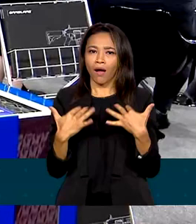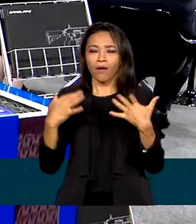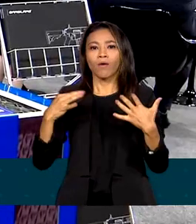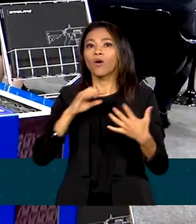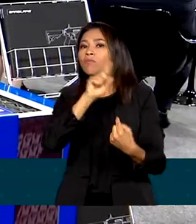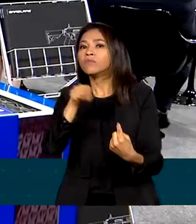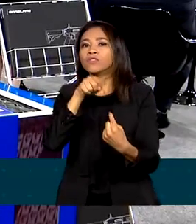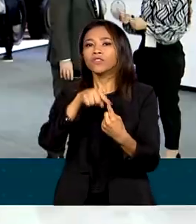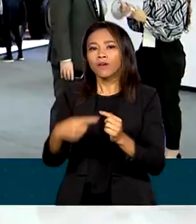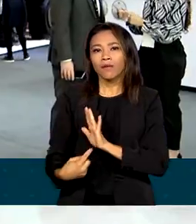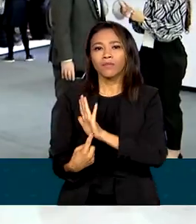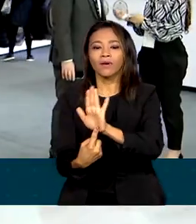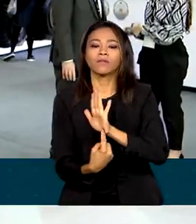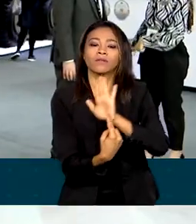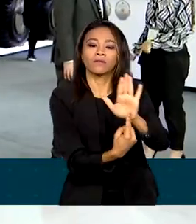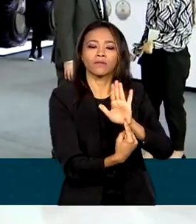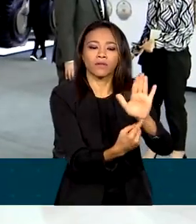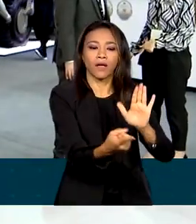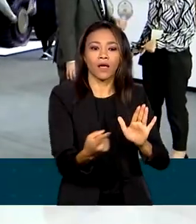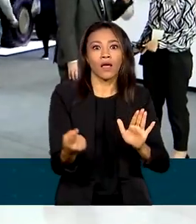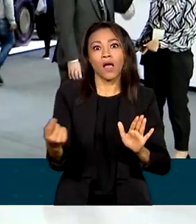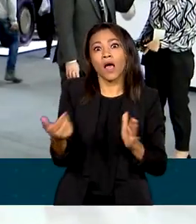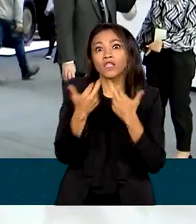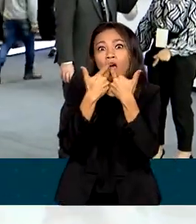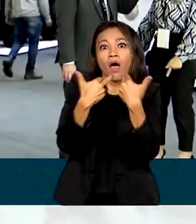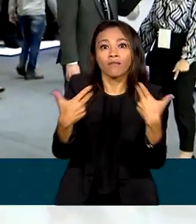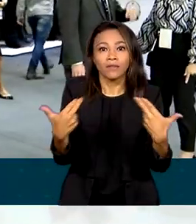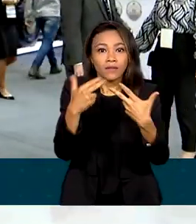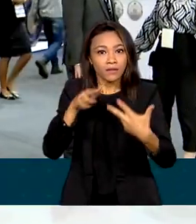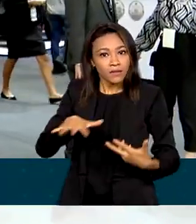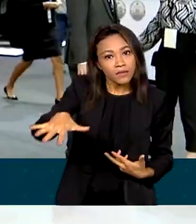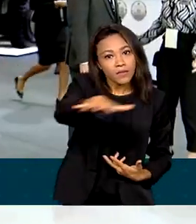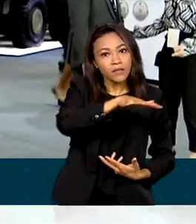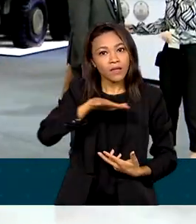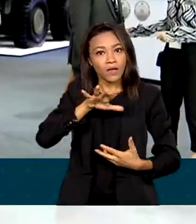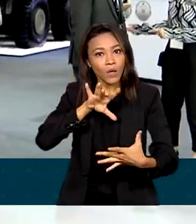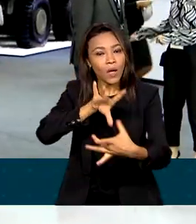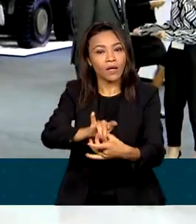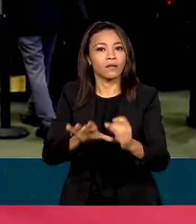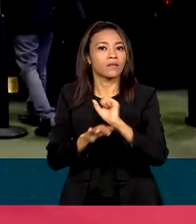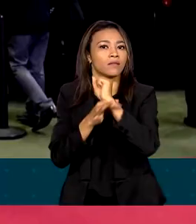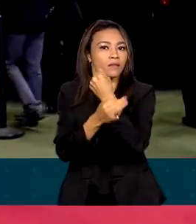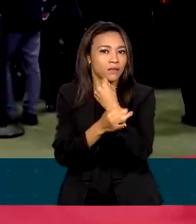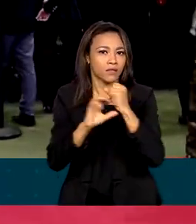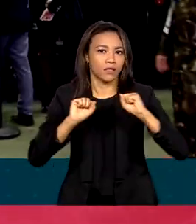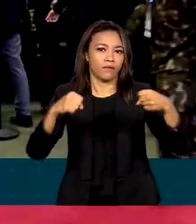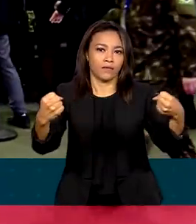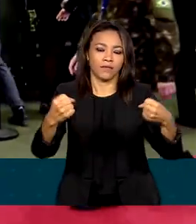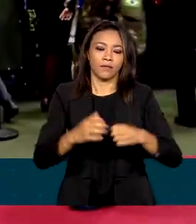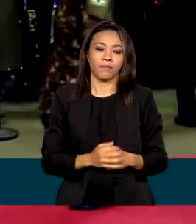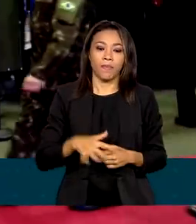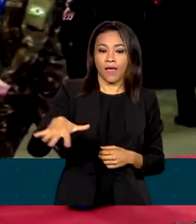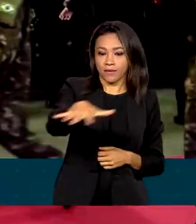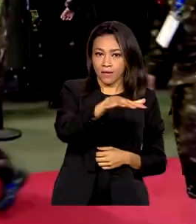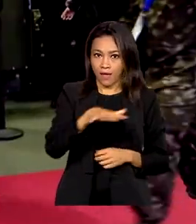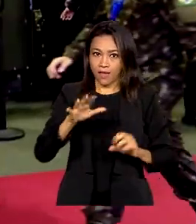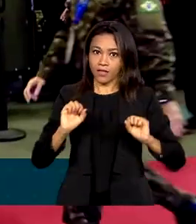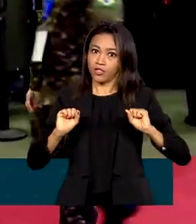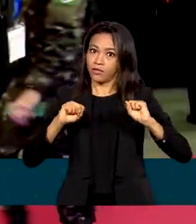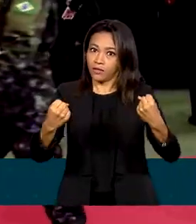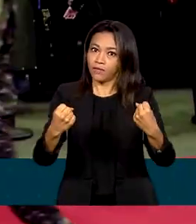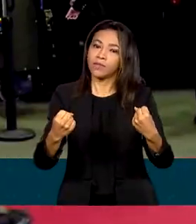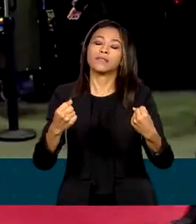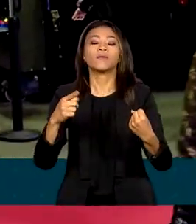apresentar de perto as últimas inovações tecnológicas de segurança e defesa. O setor de defesa gera